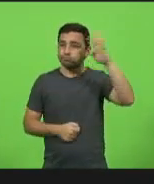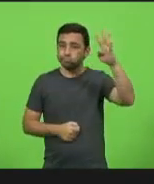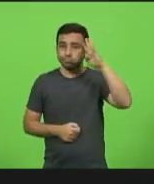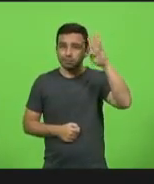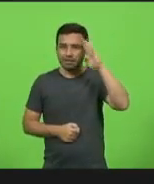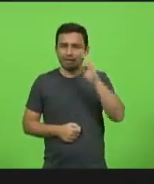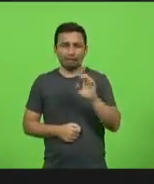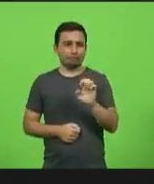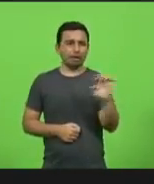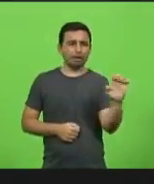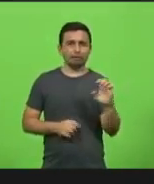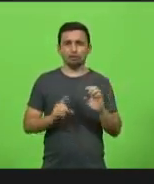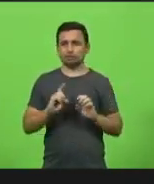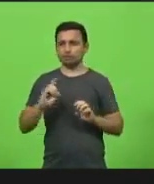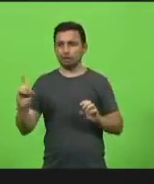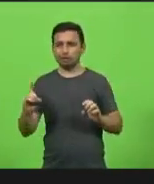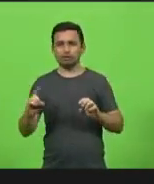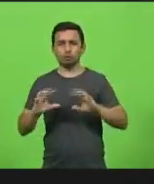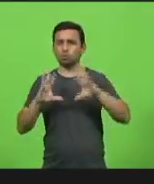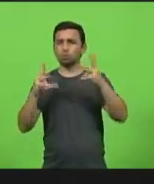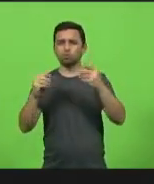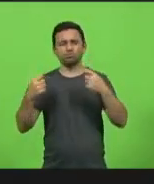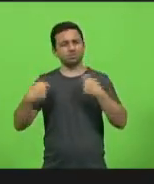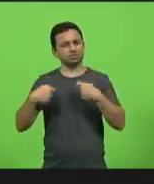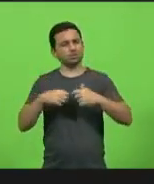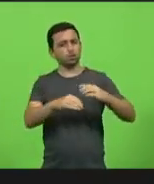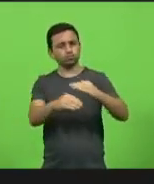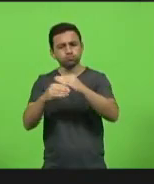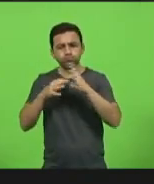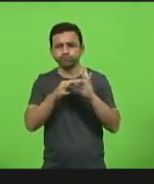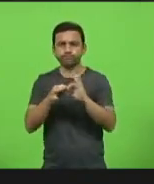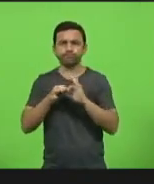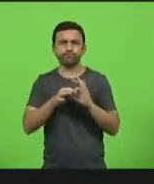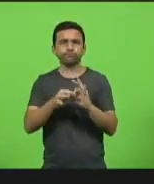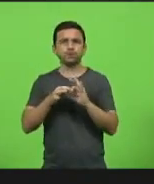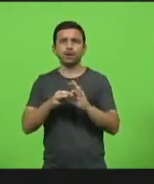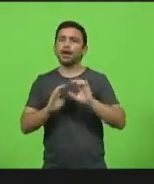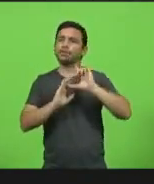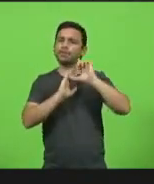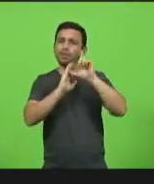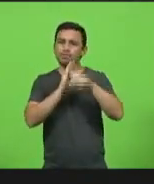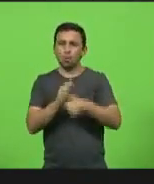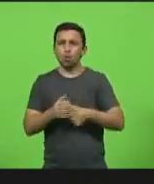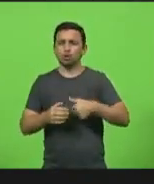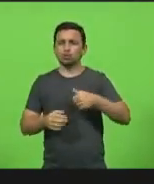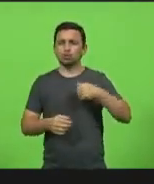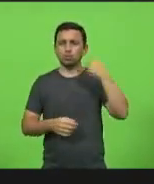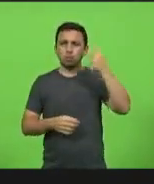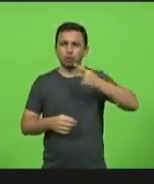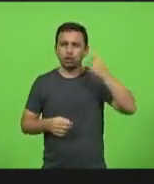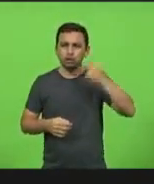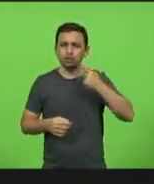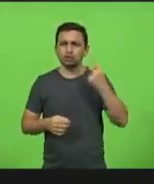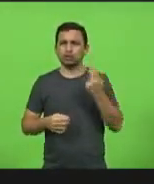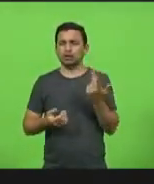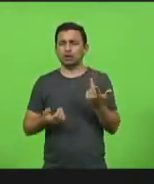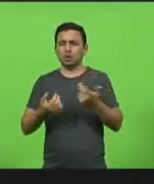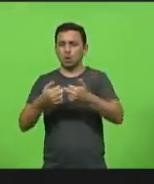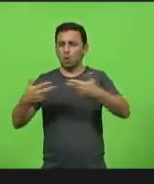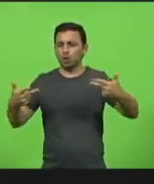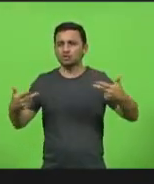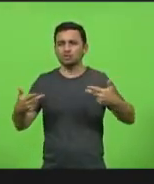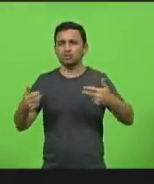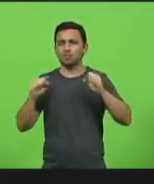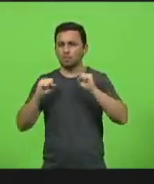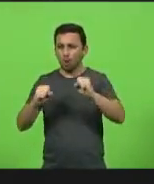esquerda, direita, o centro, todo mundo se unir pela mesma causa. Pelo amor de Deus. Depois que se matem politicamente, depois cada um pega uma bandeira de uma cor e se